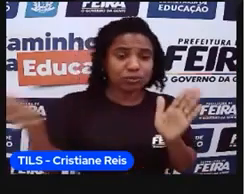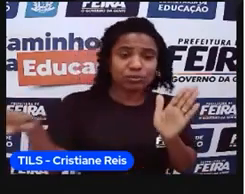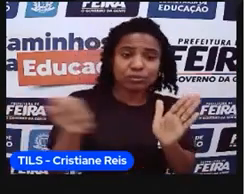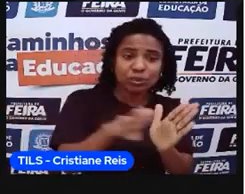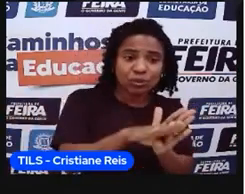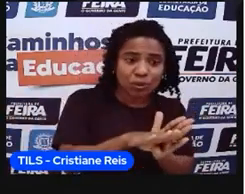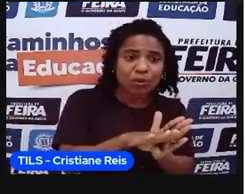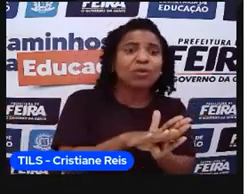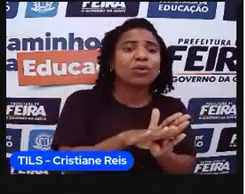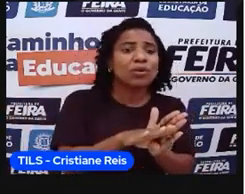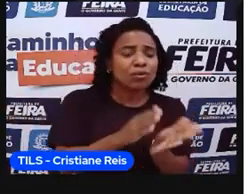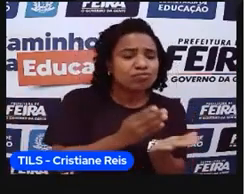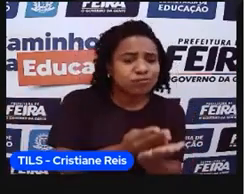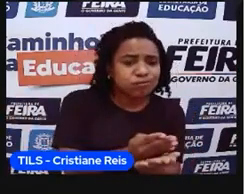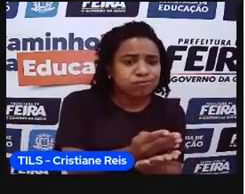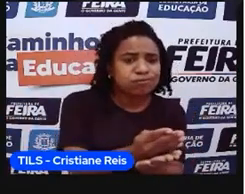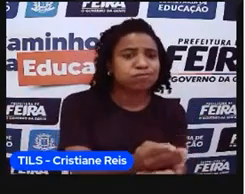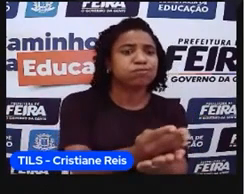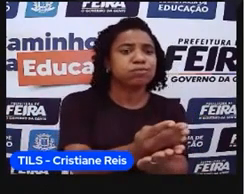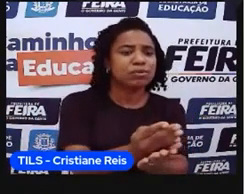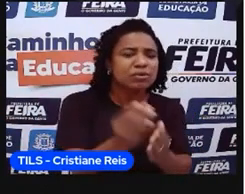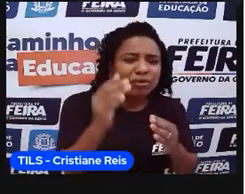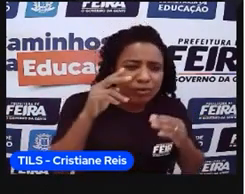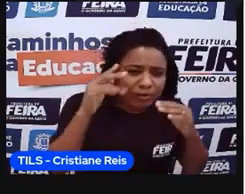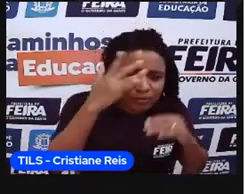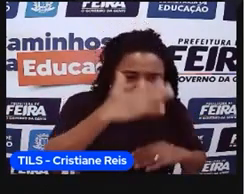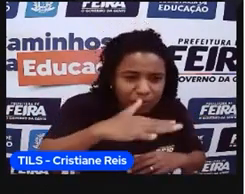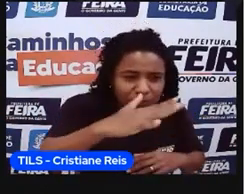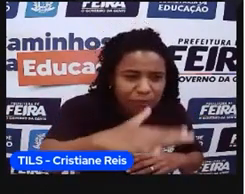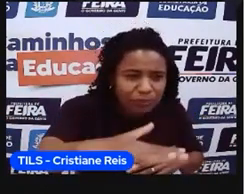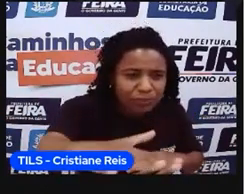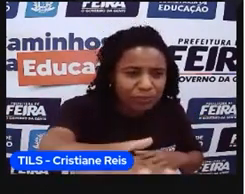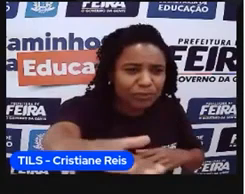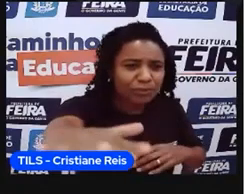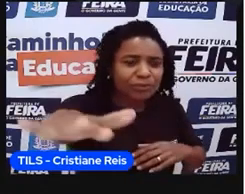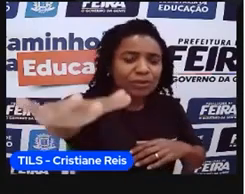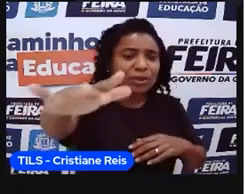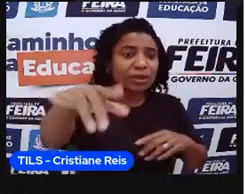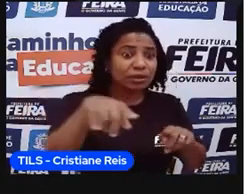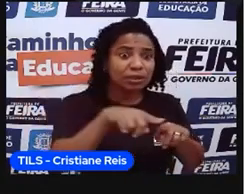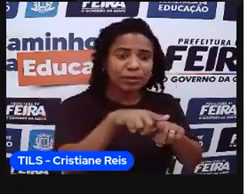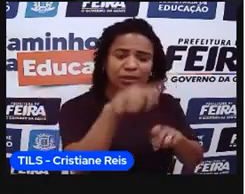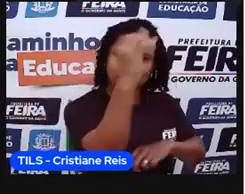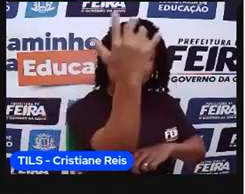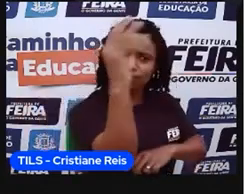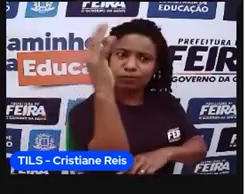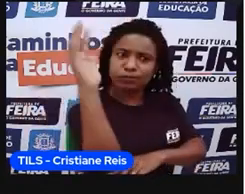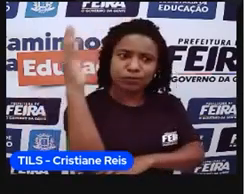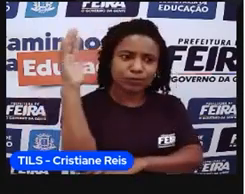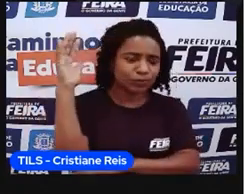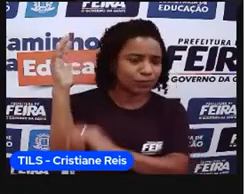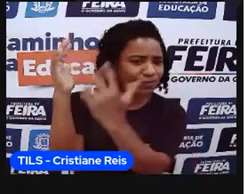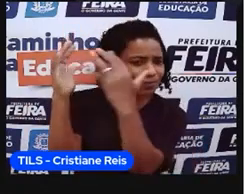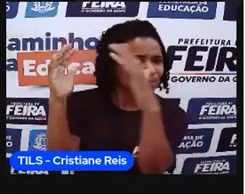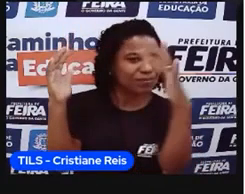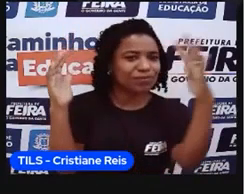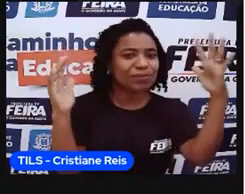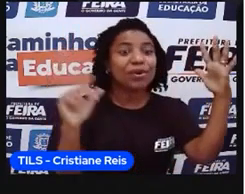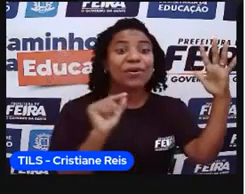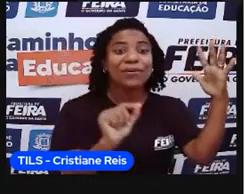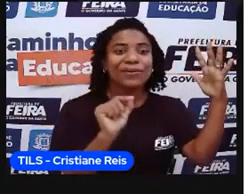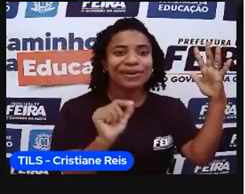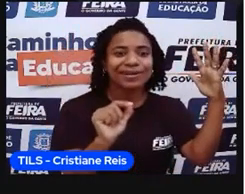litoral, e a primeira coisa que eles avistaram foi a Mata Atlântica. E essa Mata Atlântica estava recheadinha, né? Do pau-brasil.